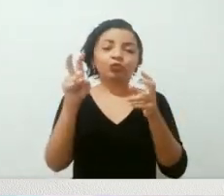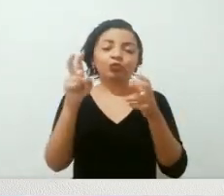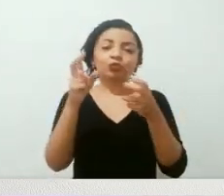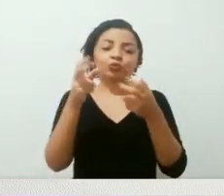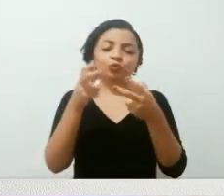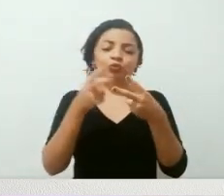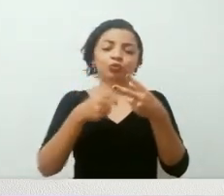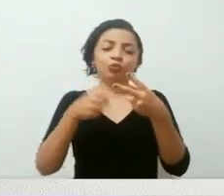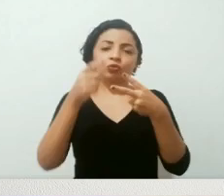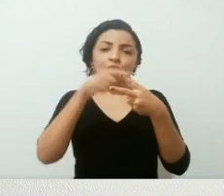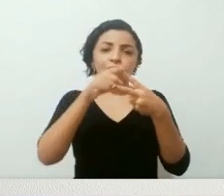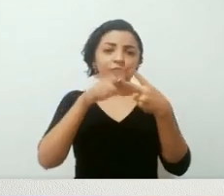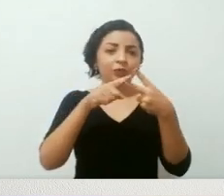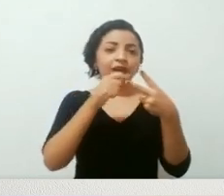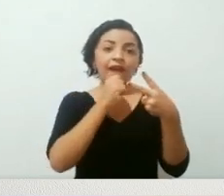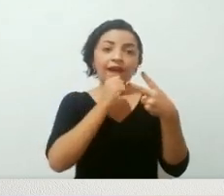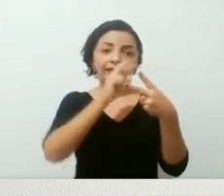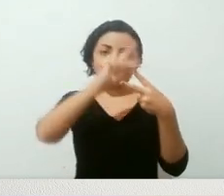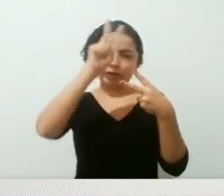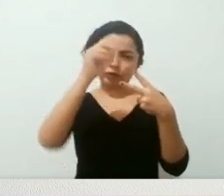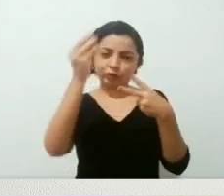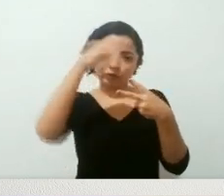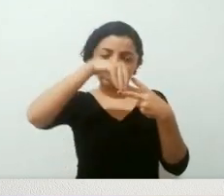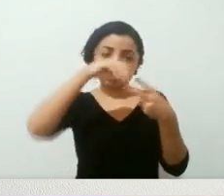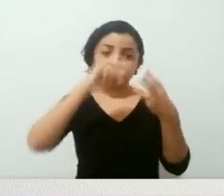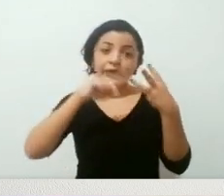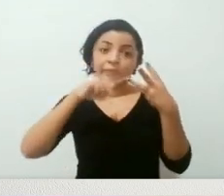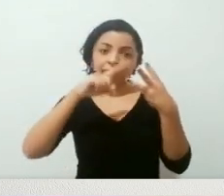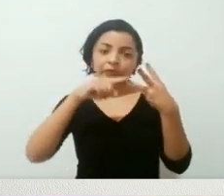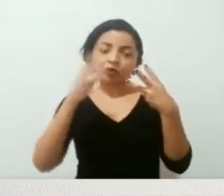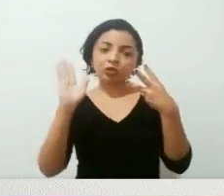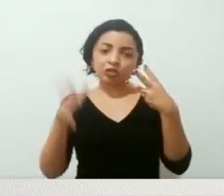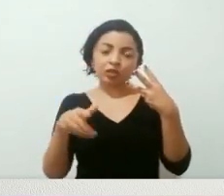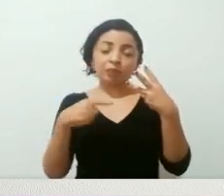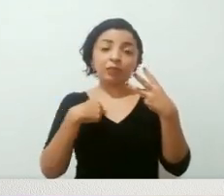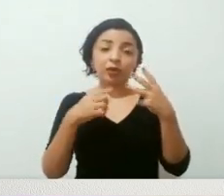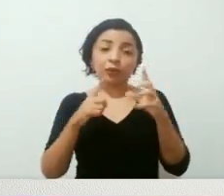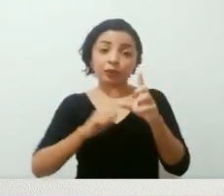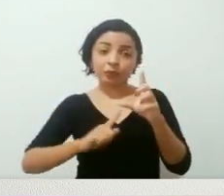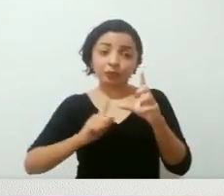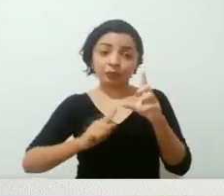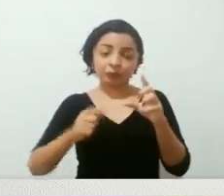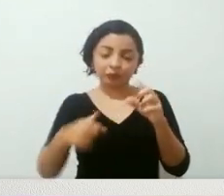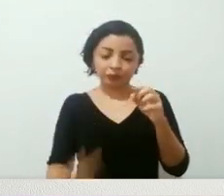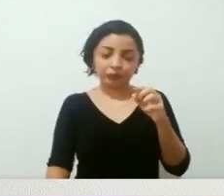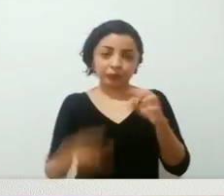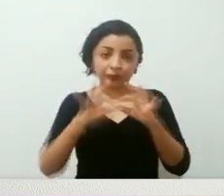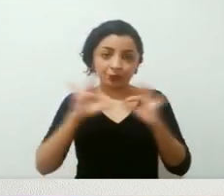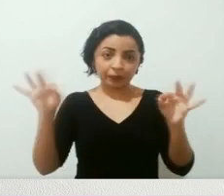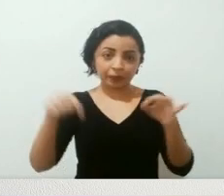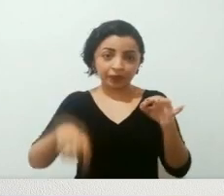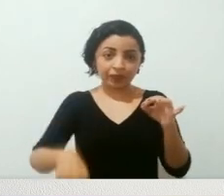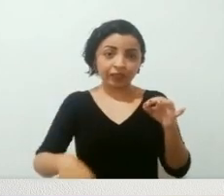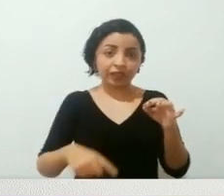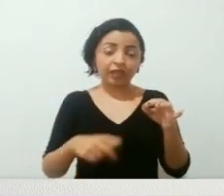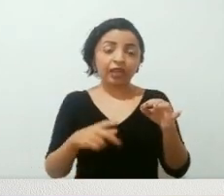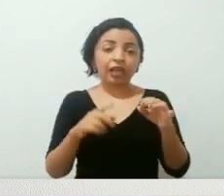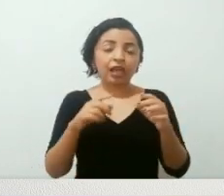tinham sido tratados nos outros livros, que depois você vai assistir, estão linkados aqui embaixo, vou deixar os cardzinhos também,